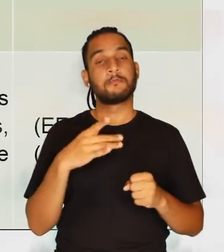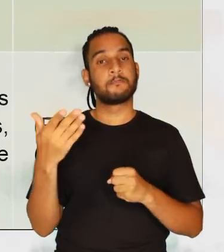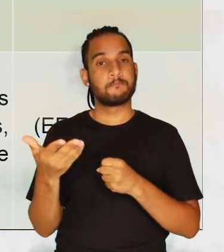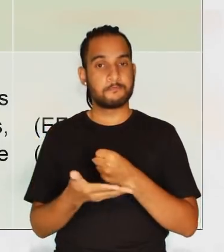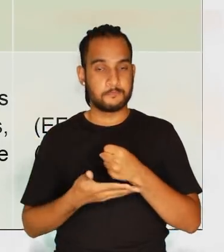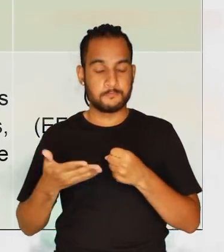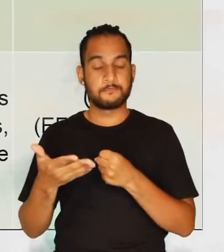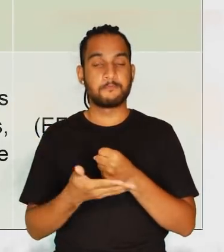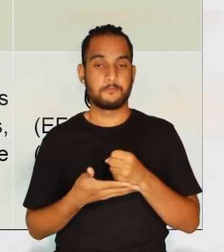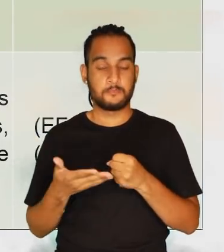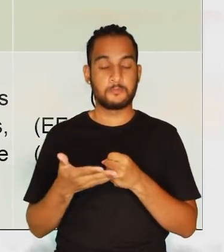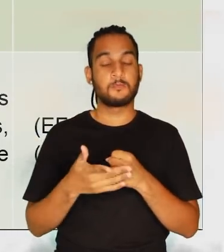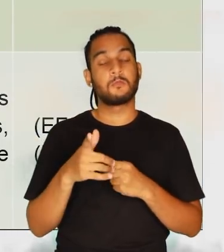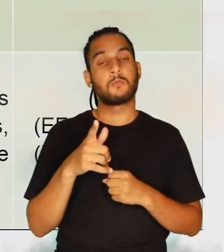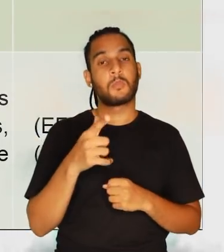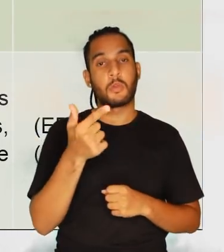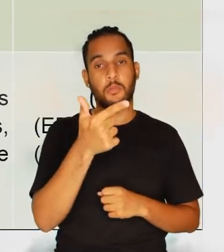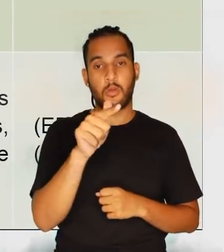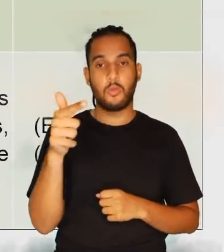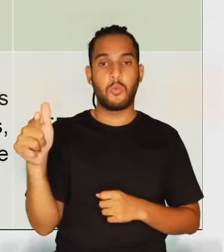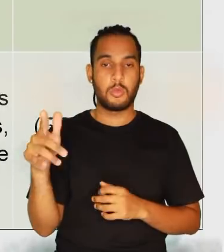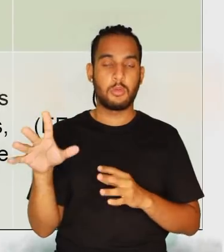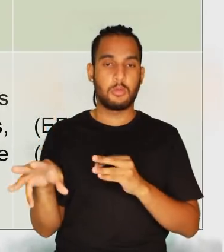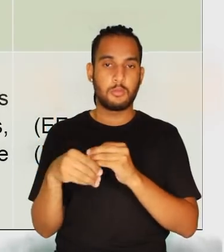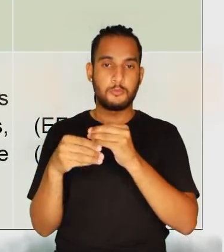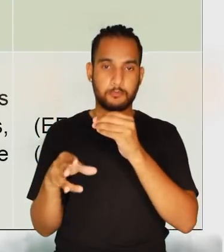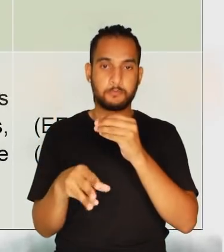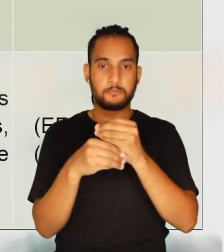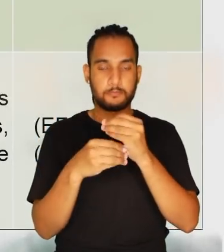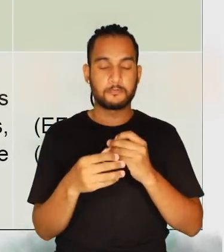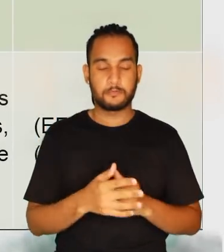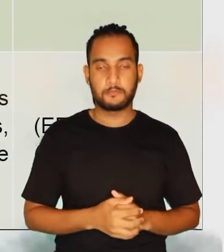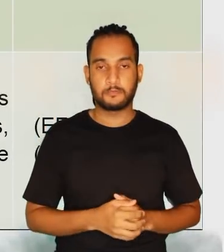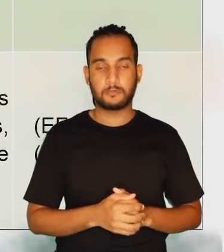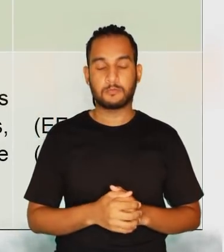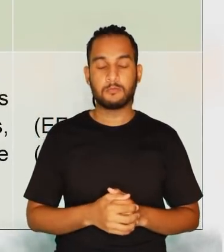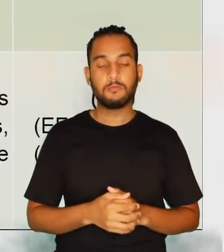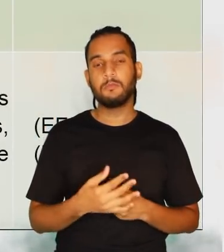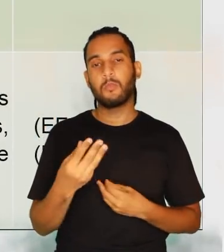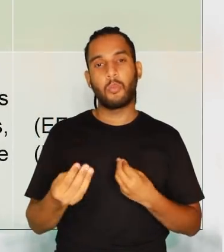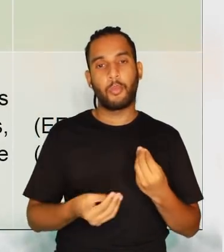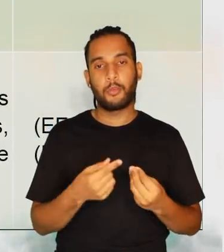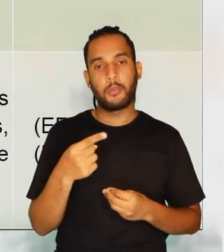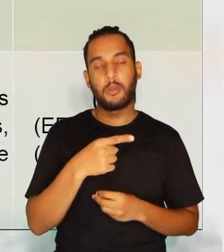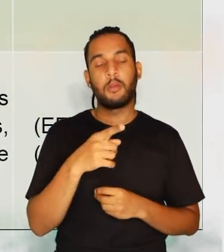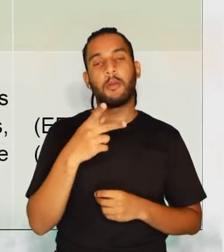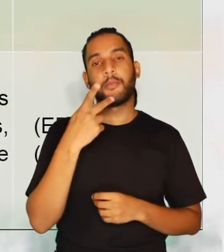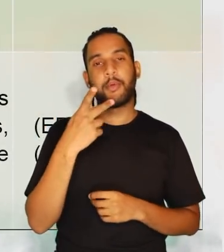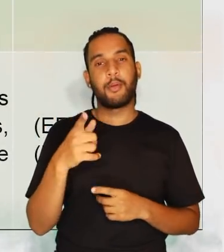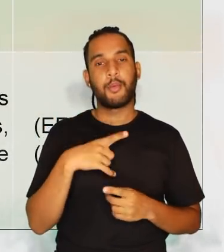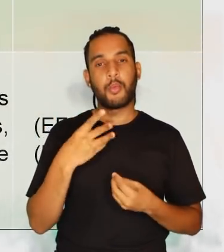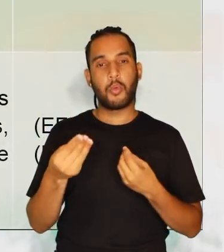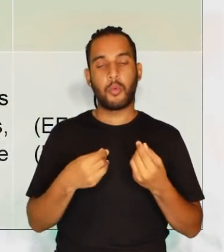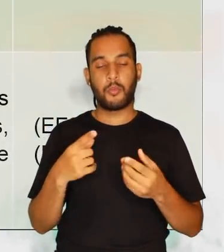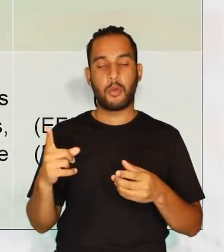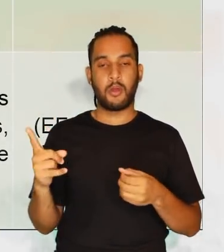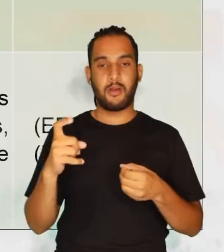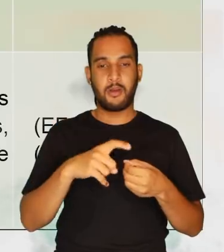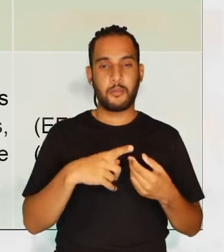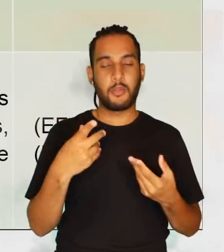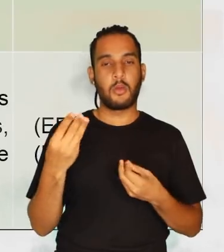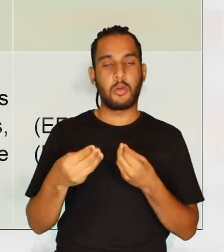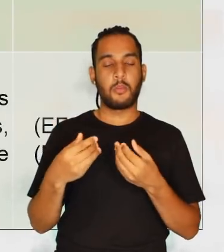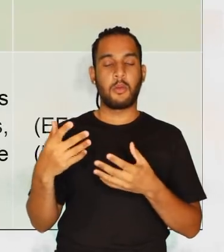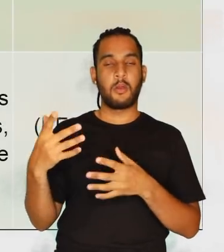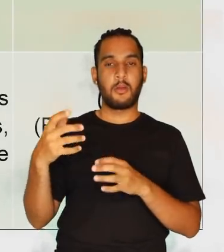dar base para essas outras complementares. Como essa aqui está falando de gameta,